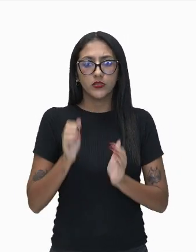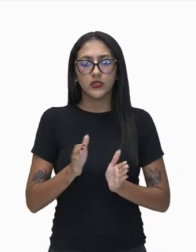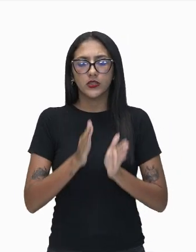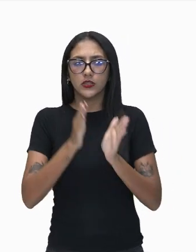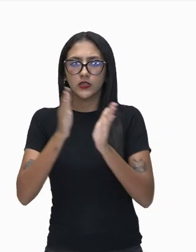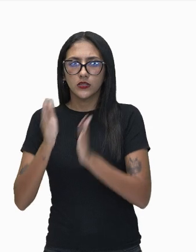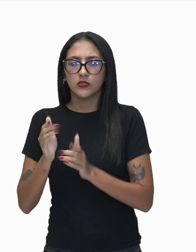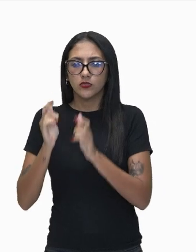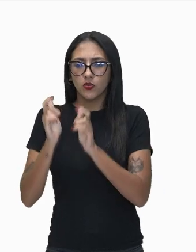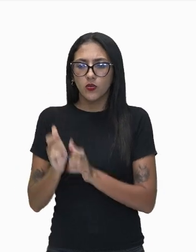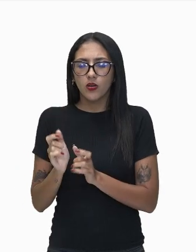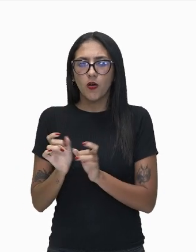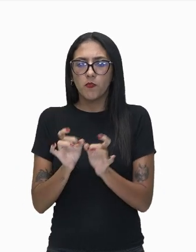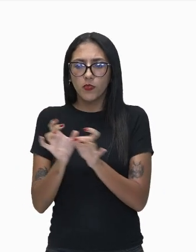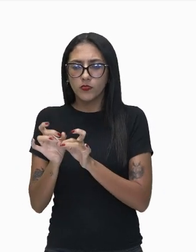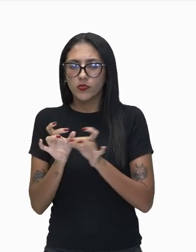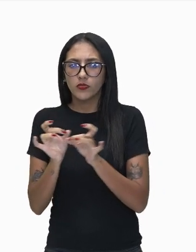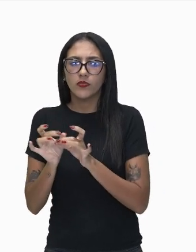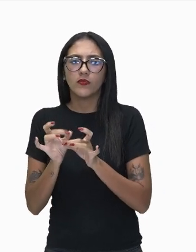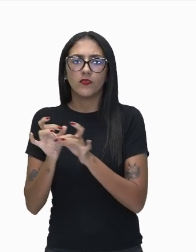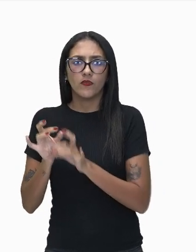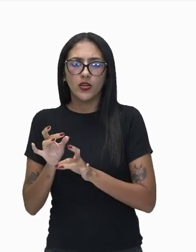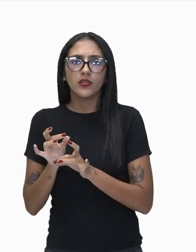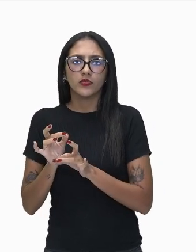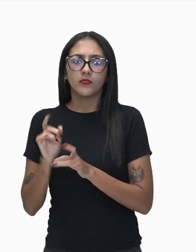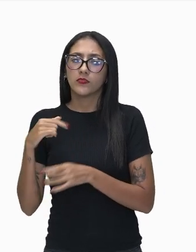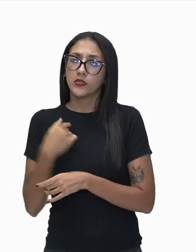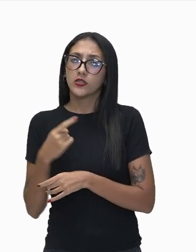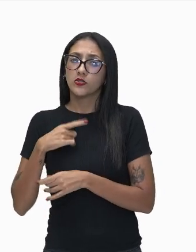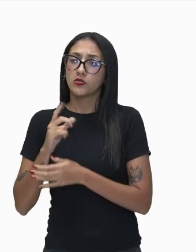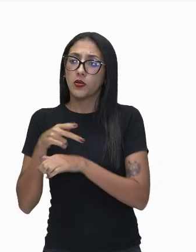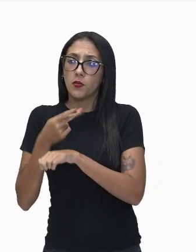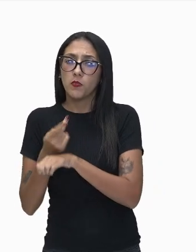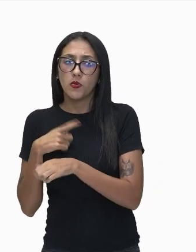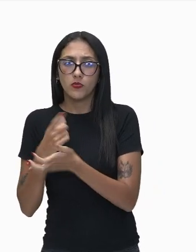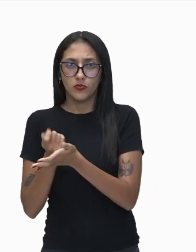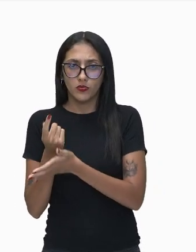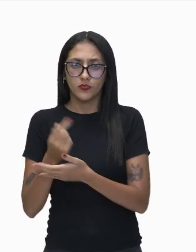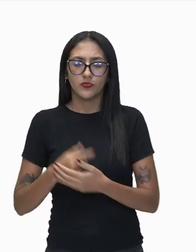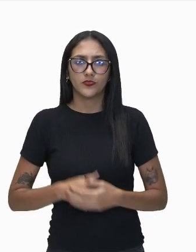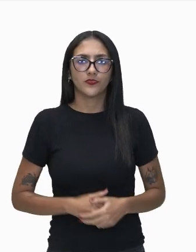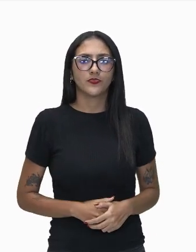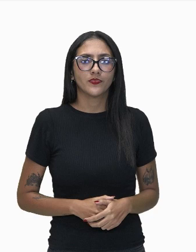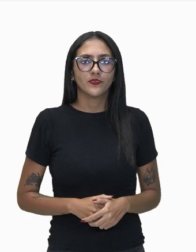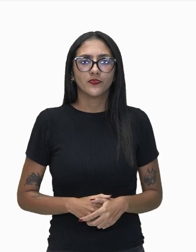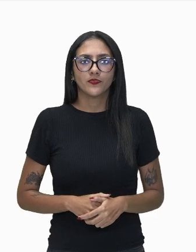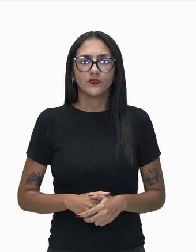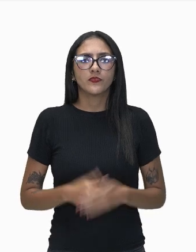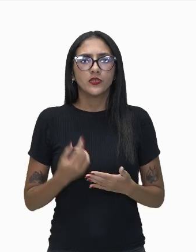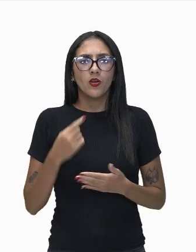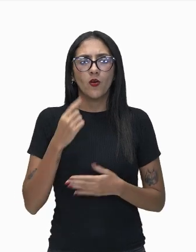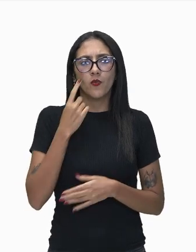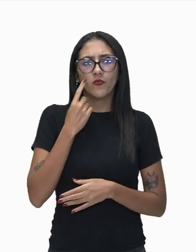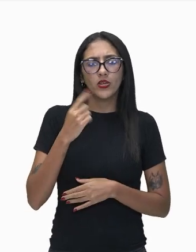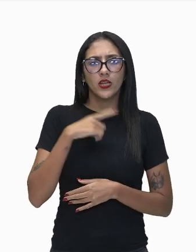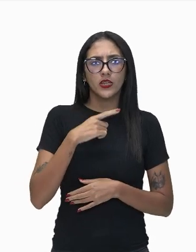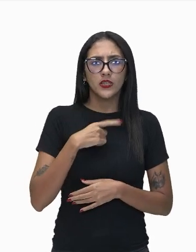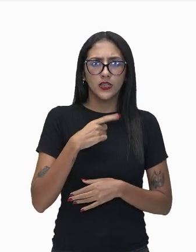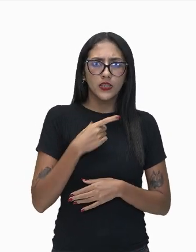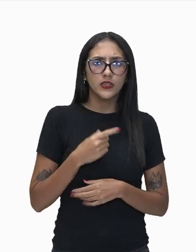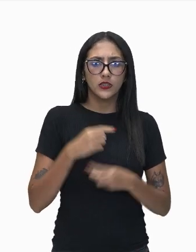chegar na indústria final, que fabrica ali o bem que você compra numa loja. Essa classificação que a gente está vendo aqui,